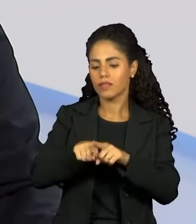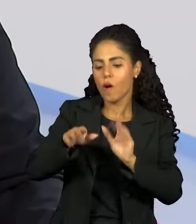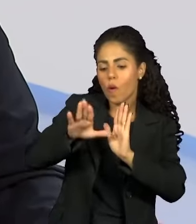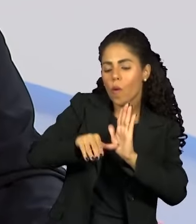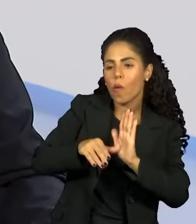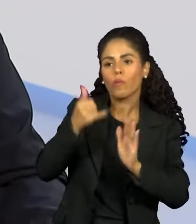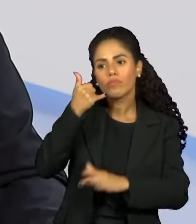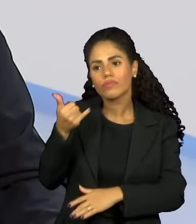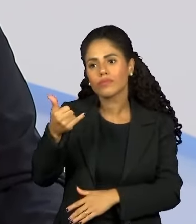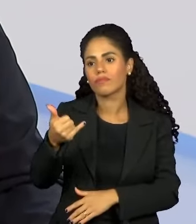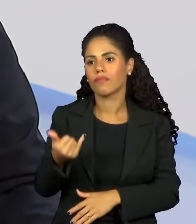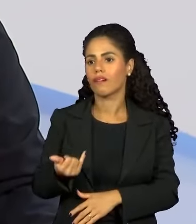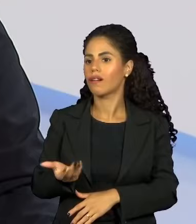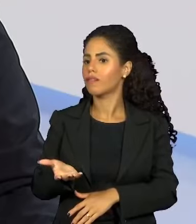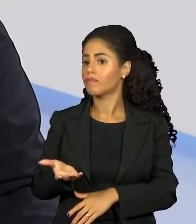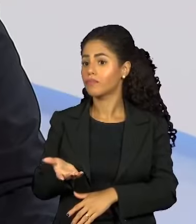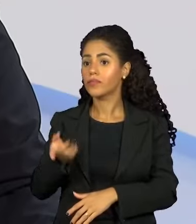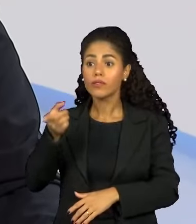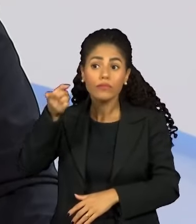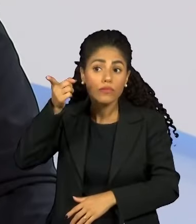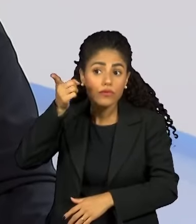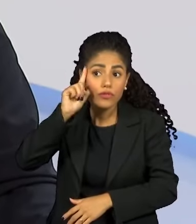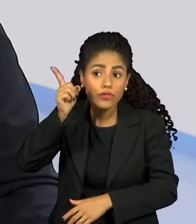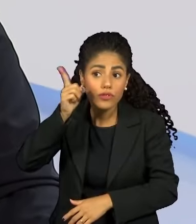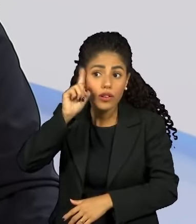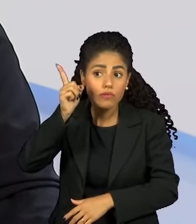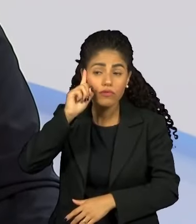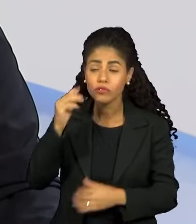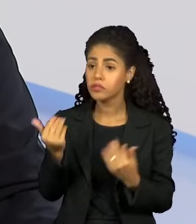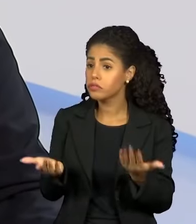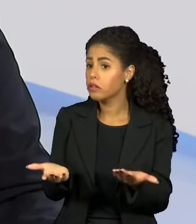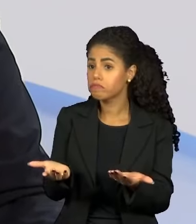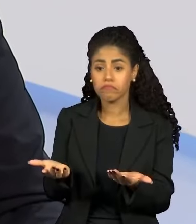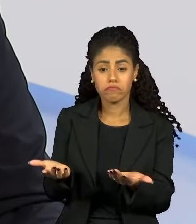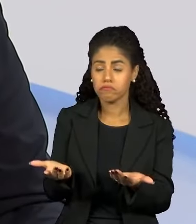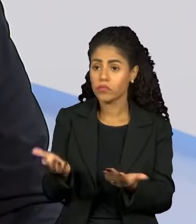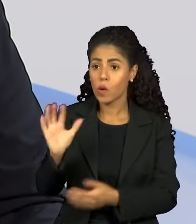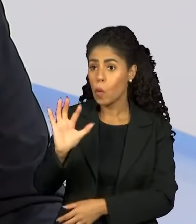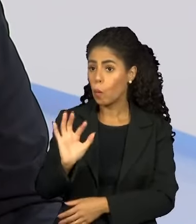Então, são coisas que acontecem no nosso dia a dia o ano inteiro.